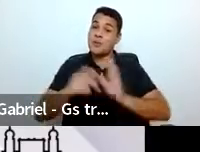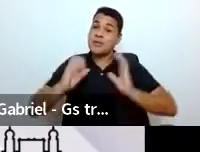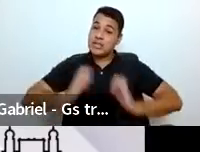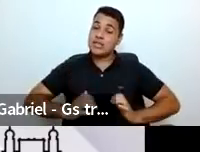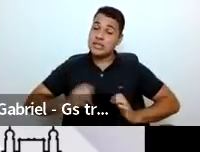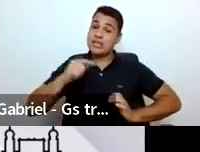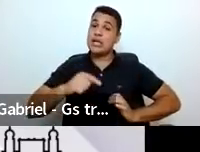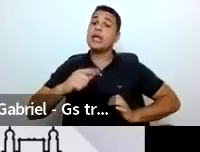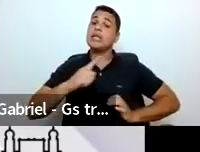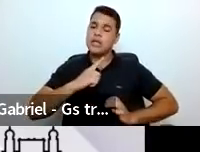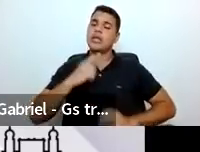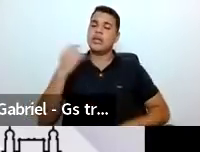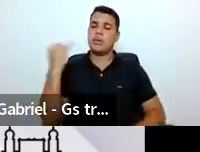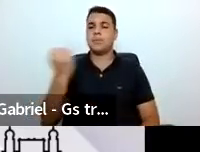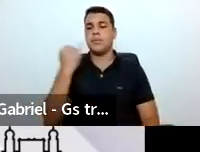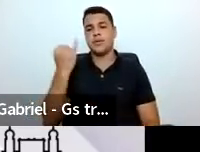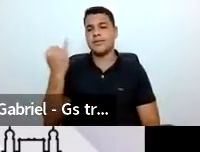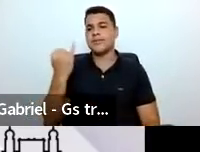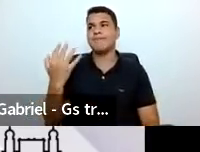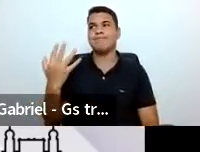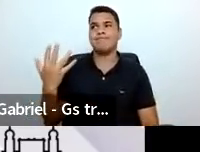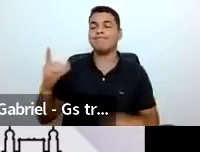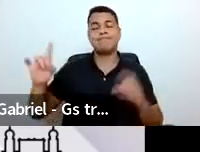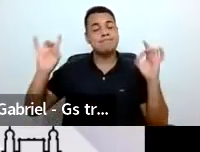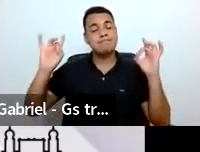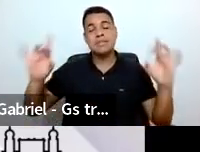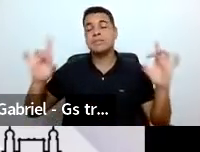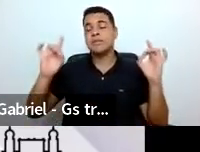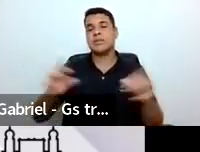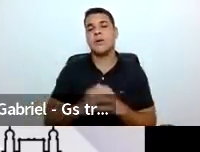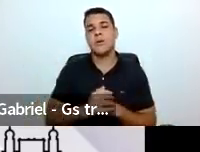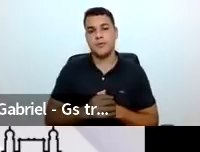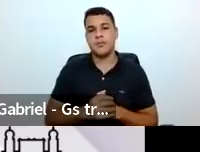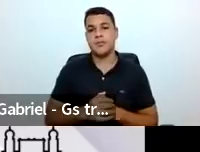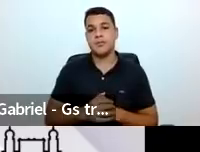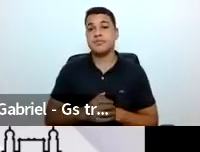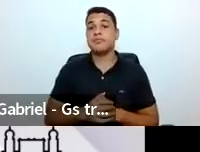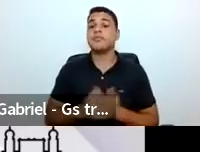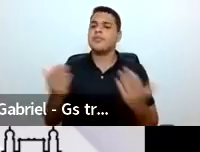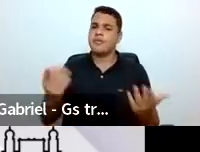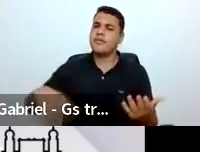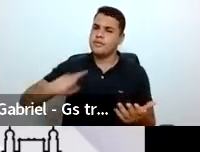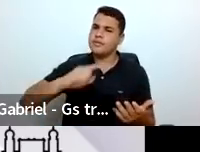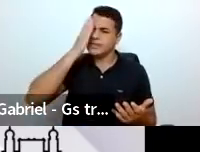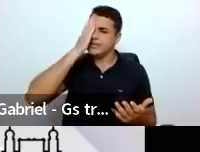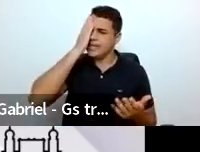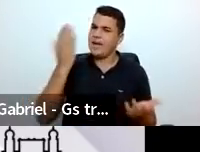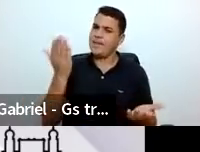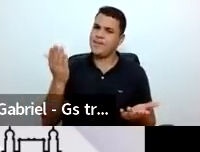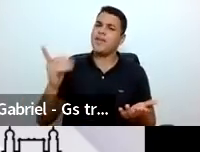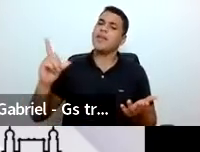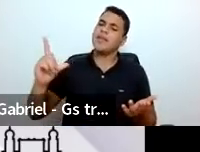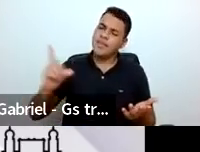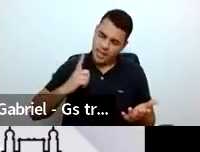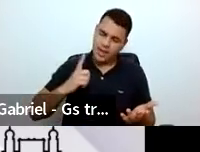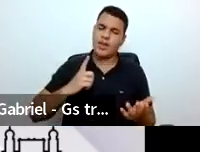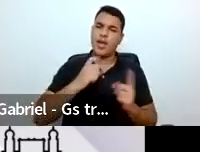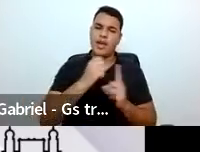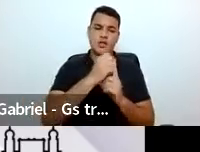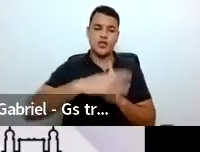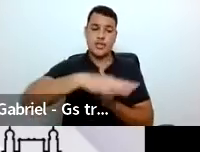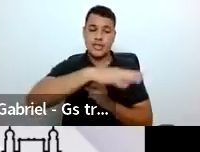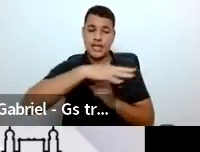uma importância ímpar. Existe um pressuposto, vocês sabem disso, de que a sociedade democrática